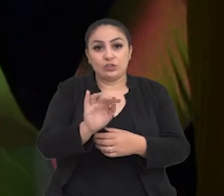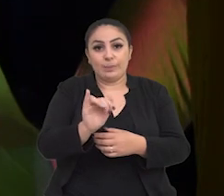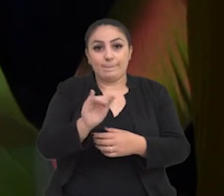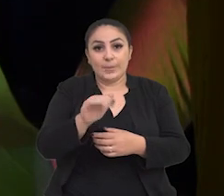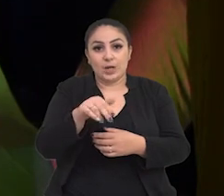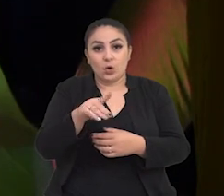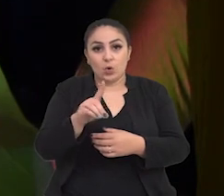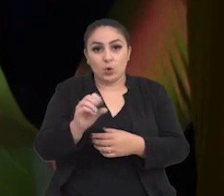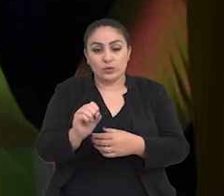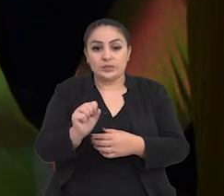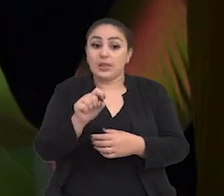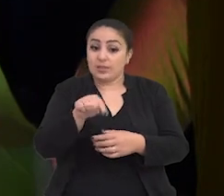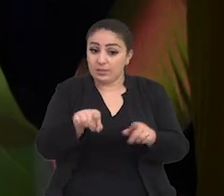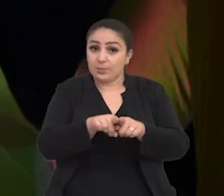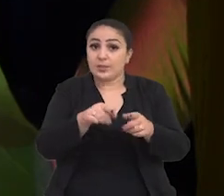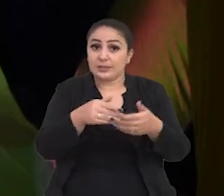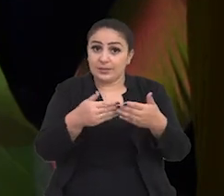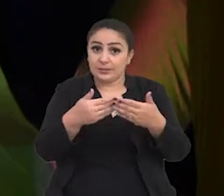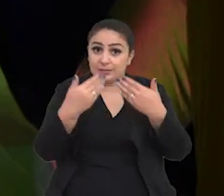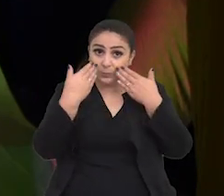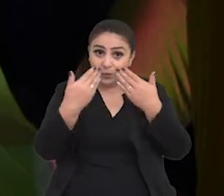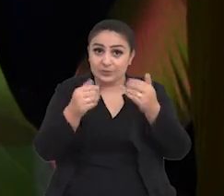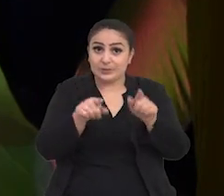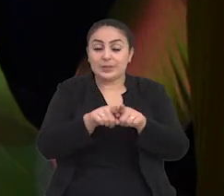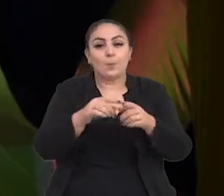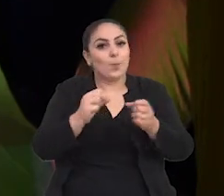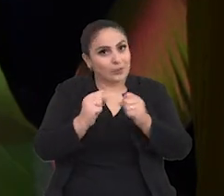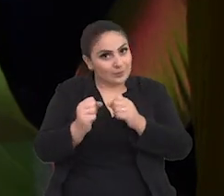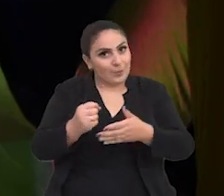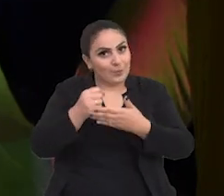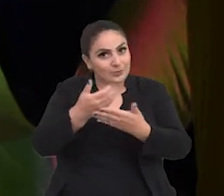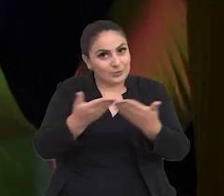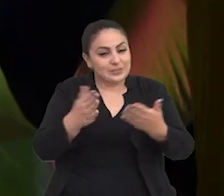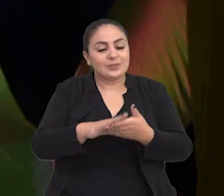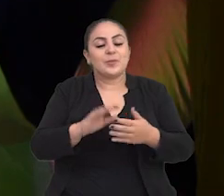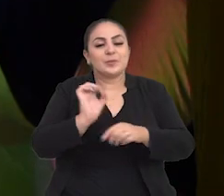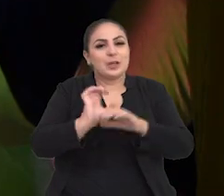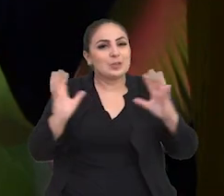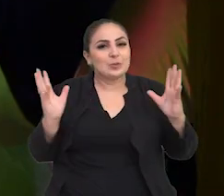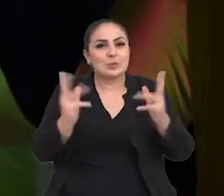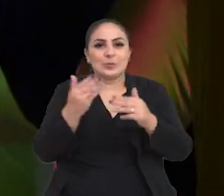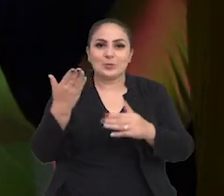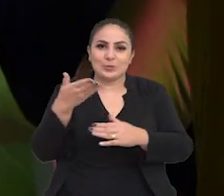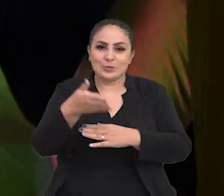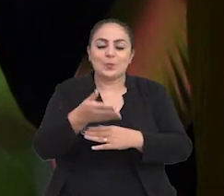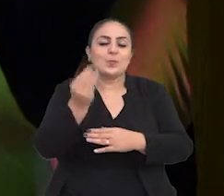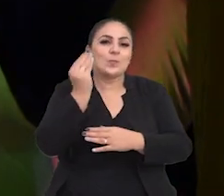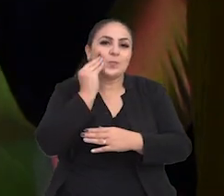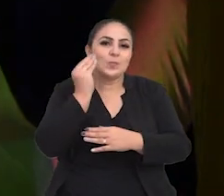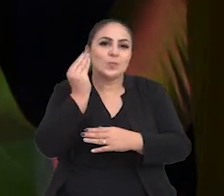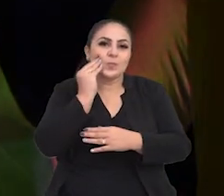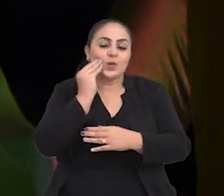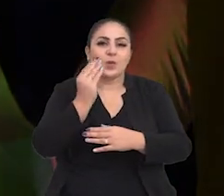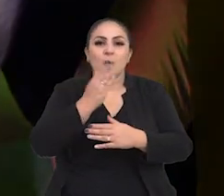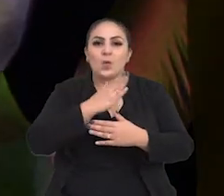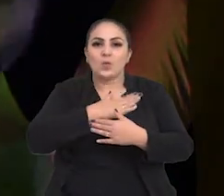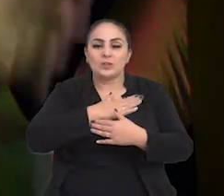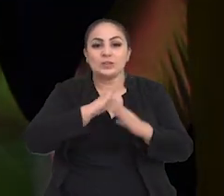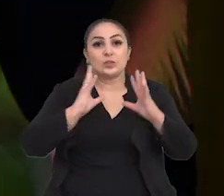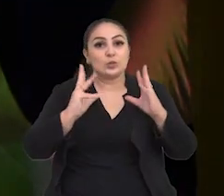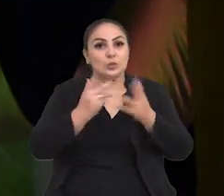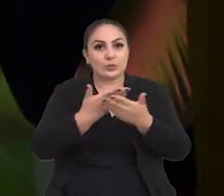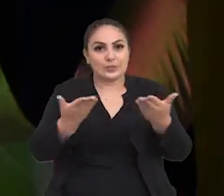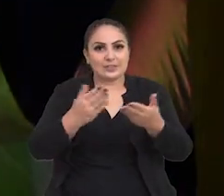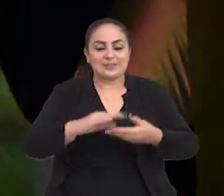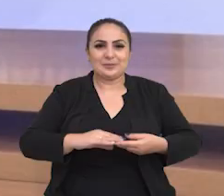amostra Teatro É Fazer. Podemos contar com vocês? Vamos esperar por todos vocês lá. Um beijo no